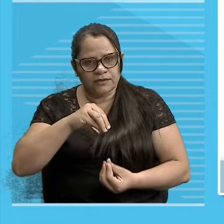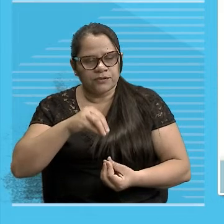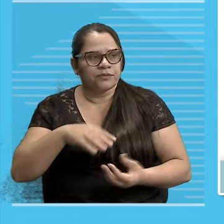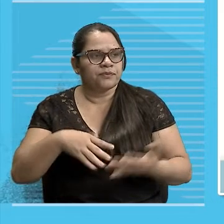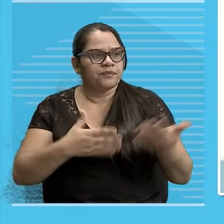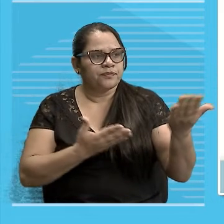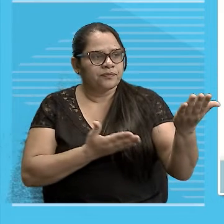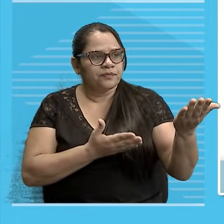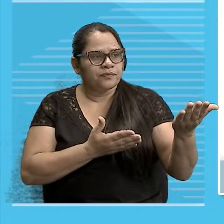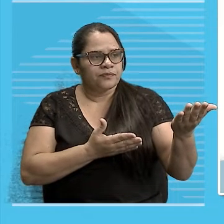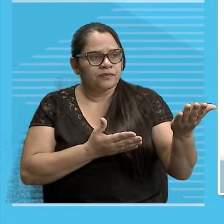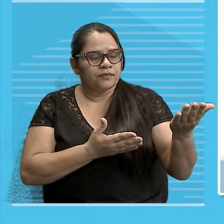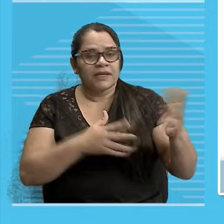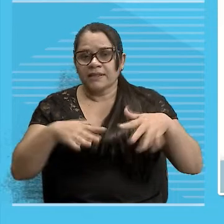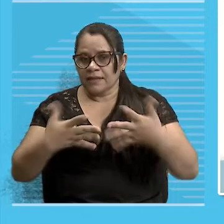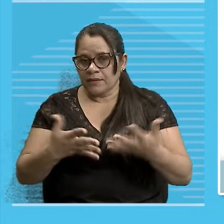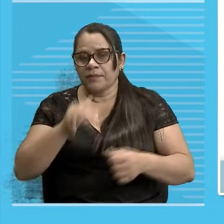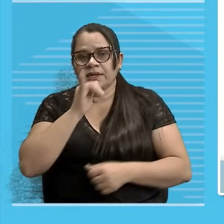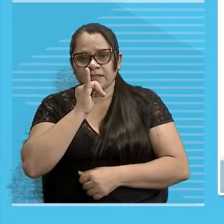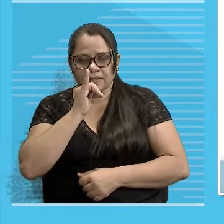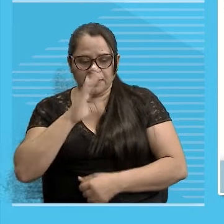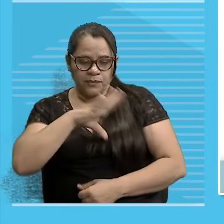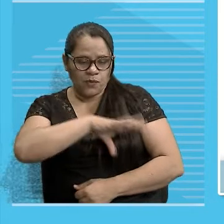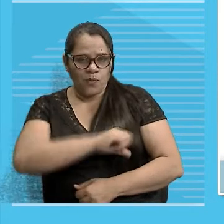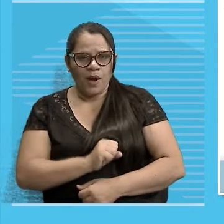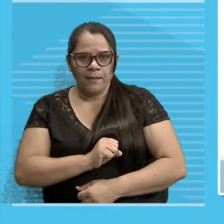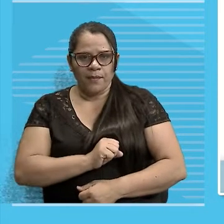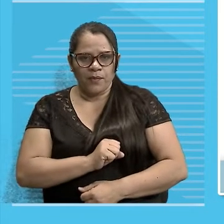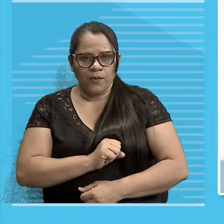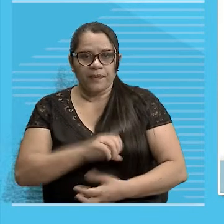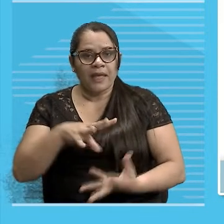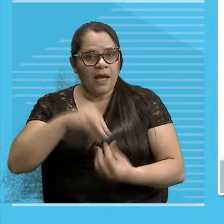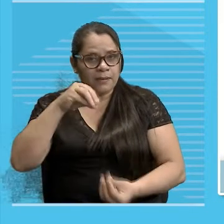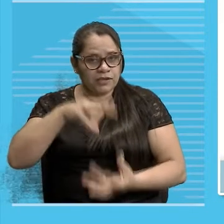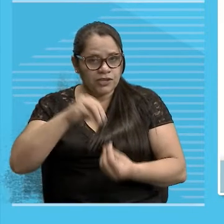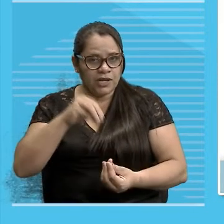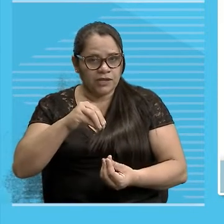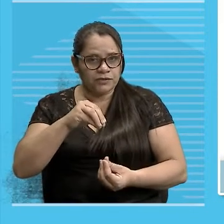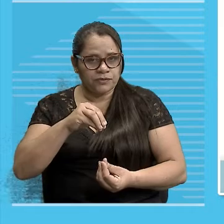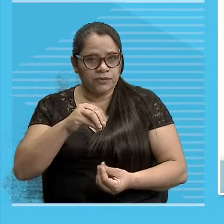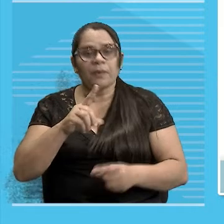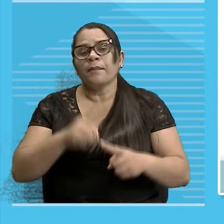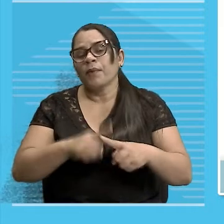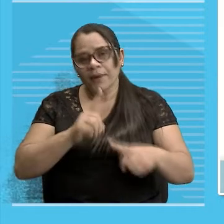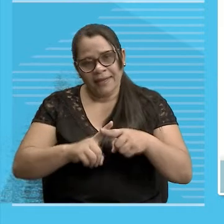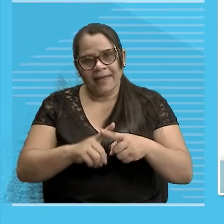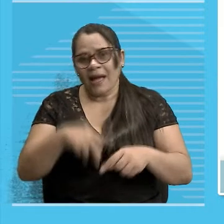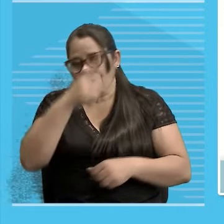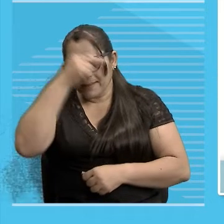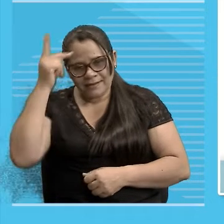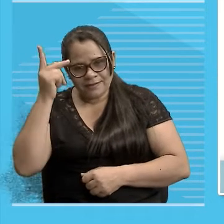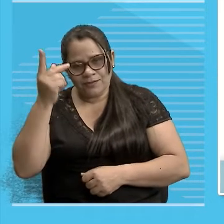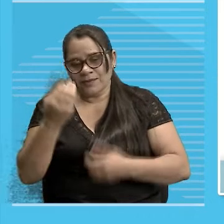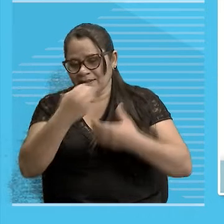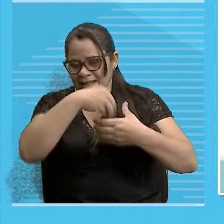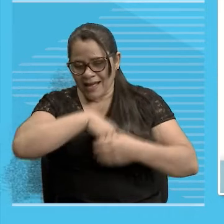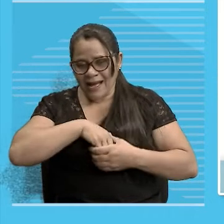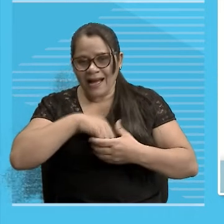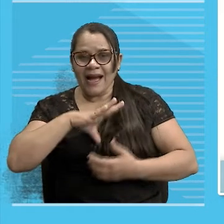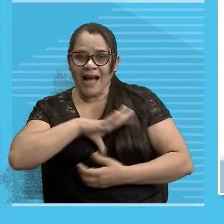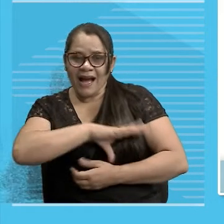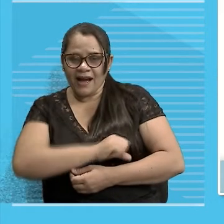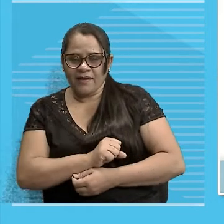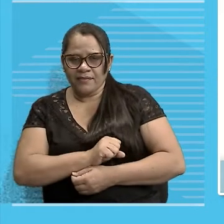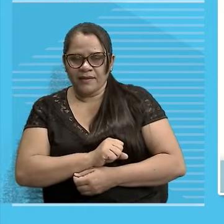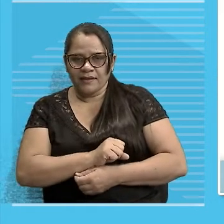Olha aí O amor É abstrato Que existe na pessoa Que ama Veja que uma pessoa Que não sente amor Que só